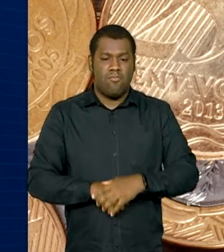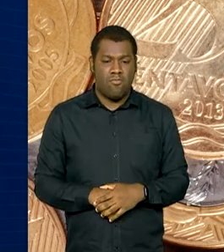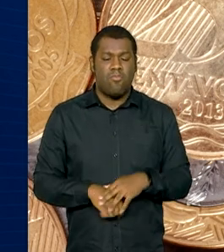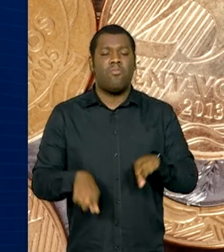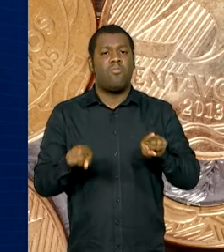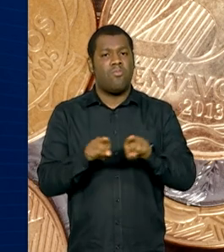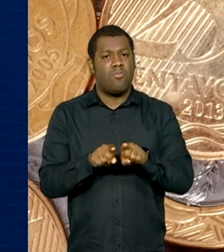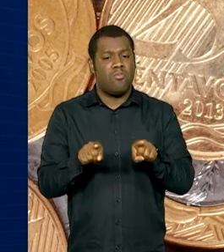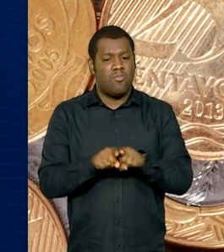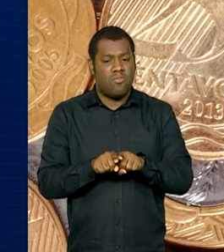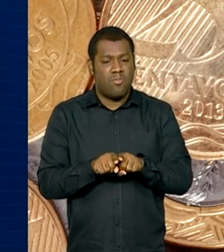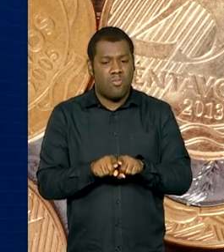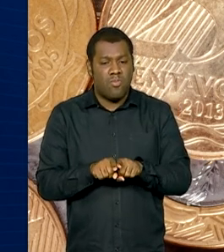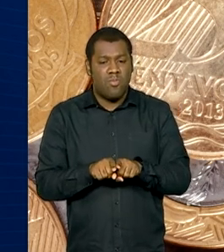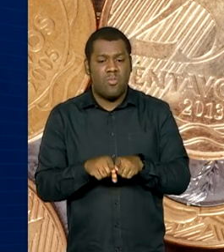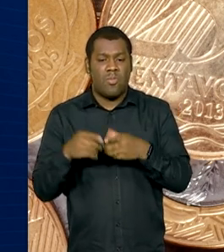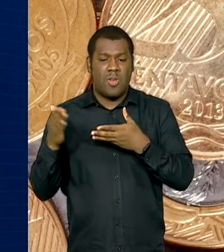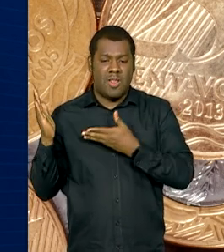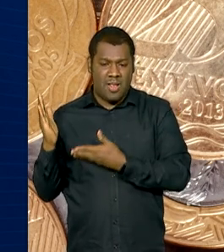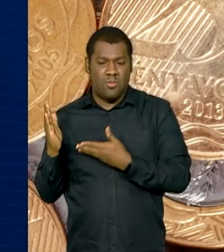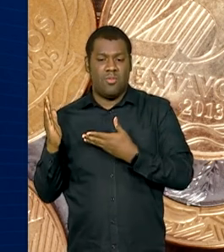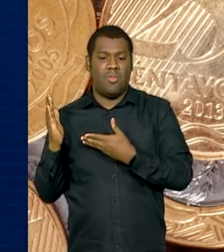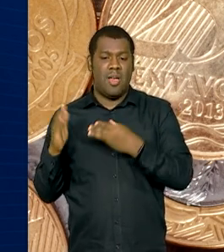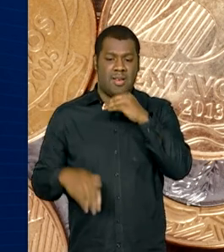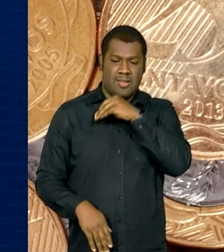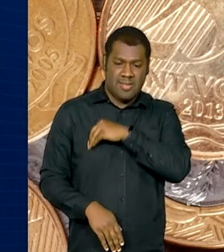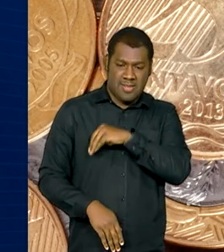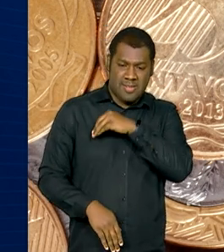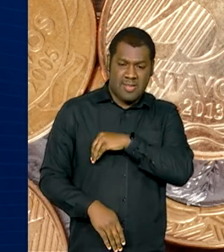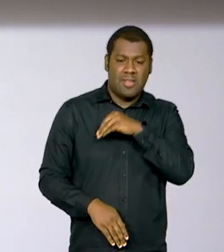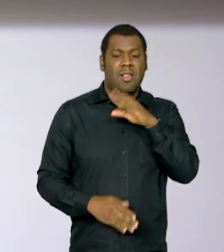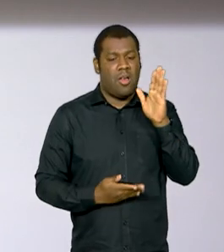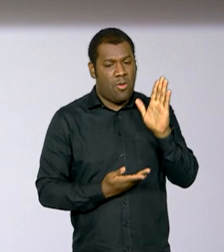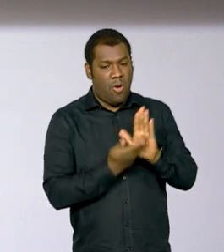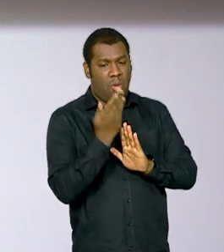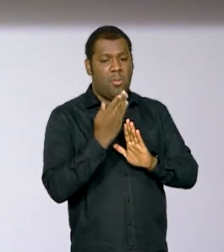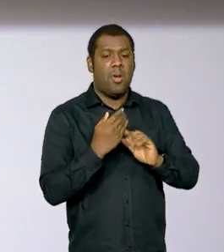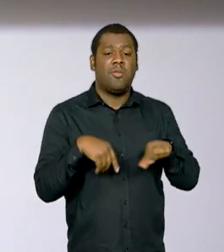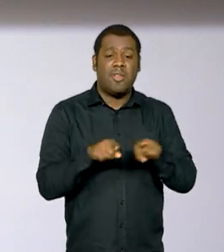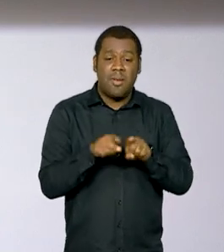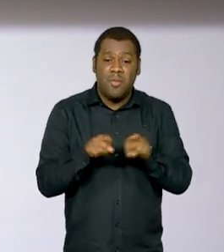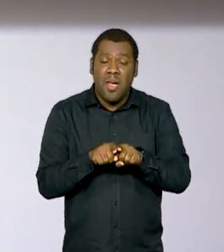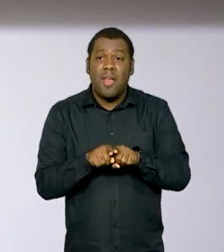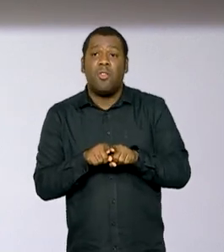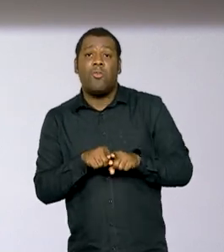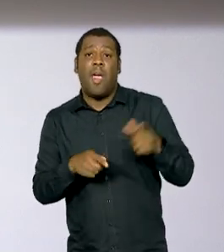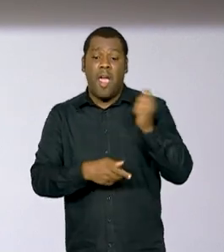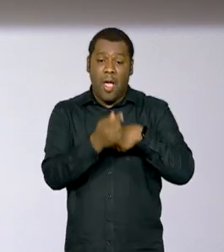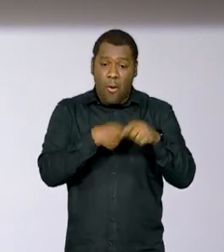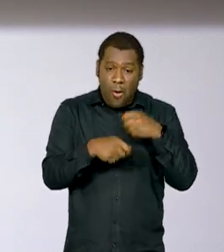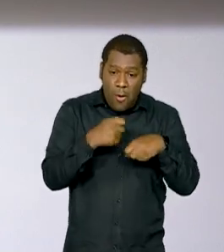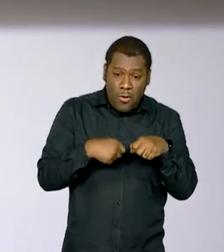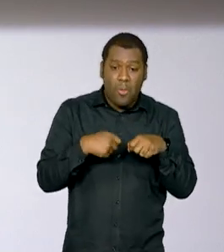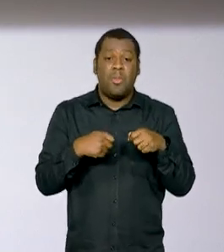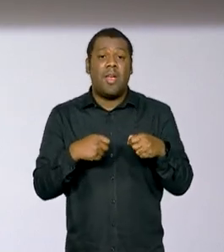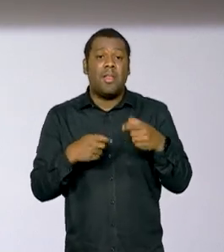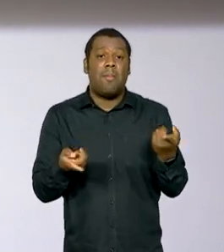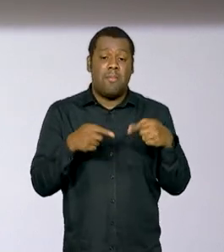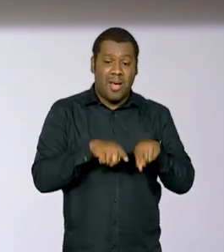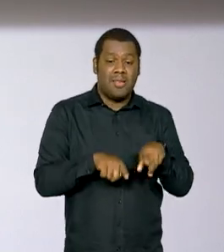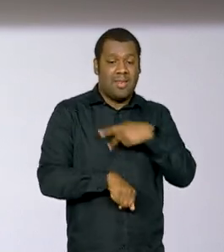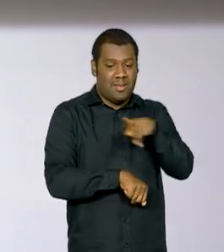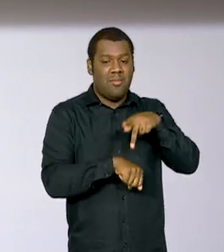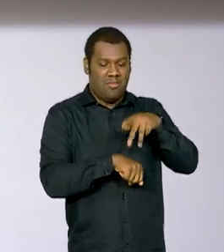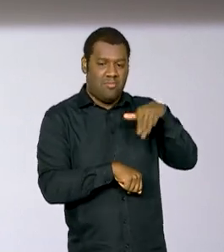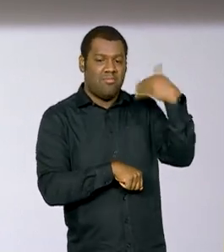ampliação da massa salarial e o valor das importações. Fechando janeiro e fevereiro, vamos fazer uma nova leitura de todas as